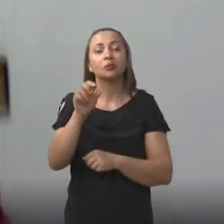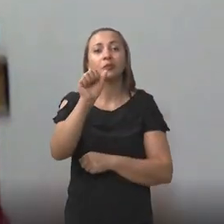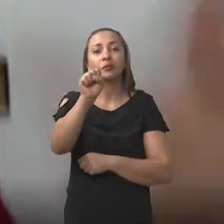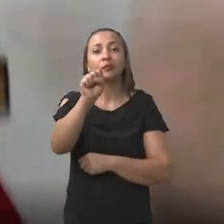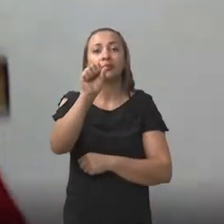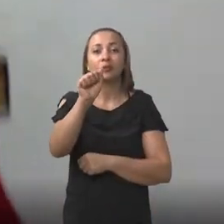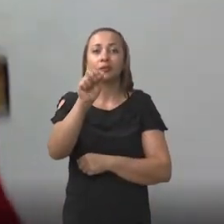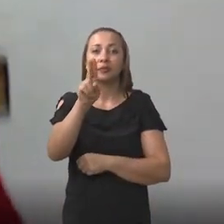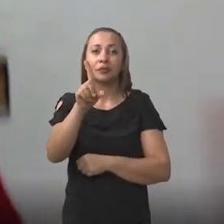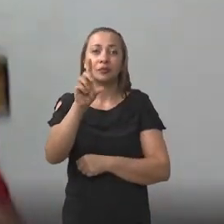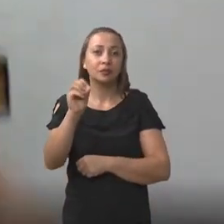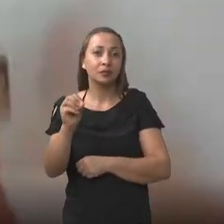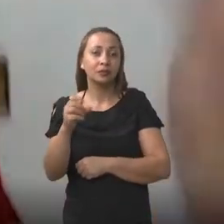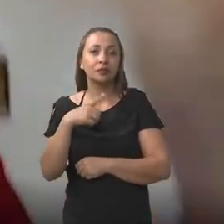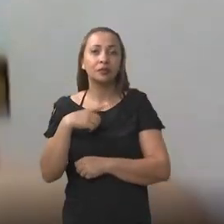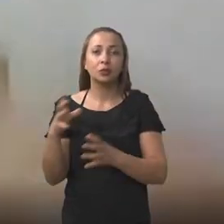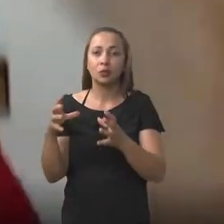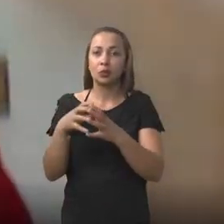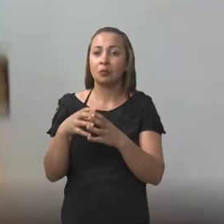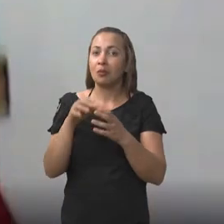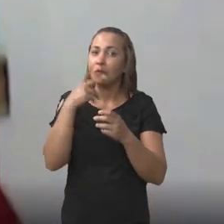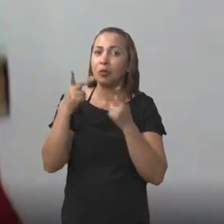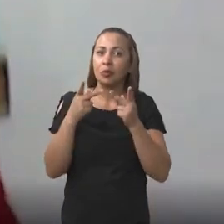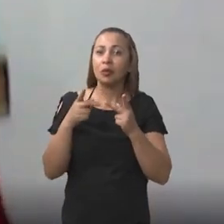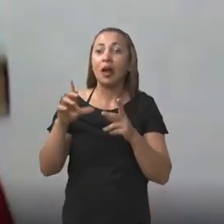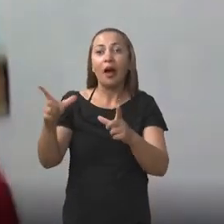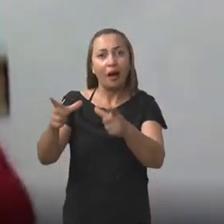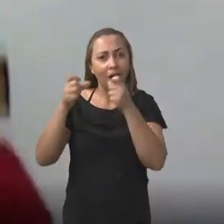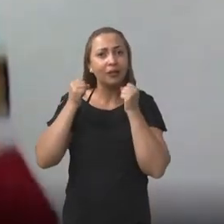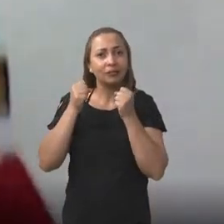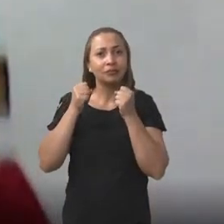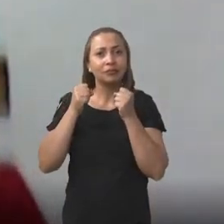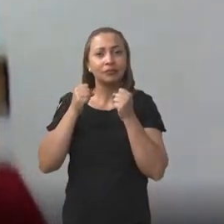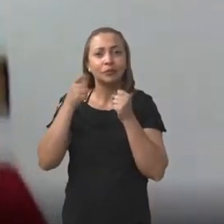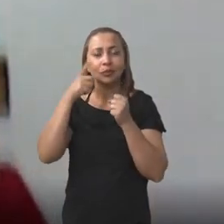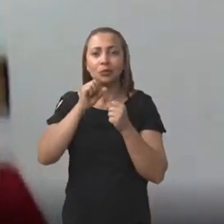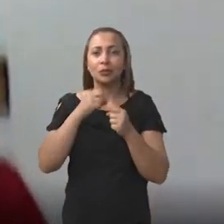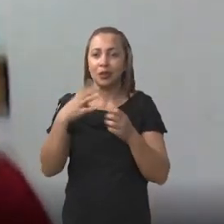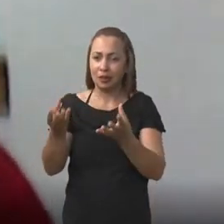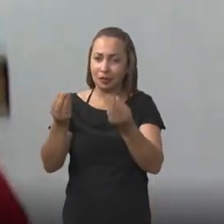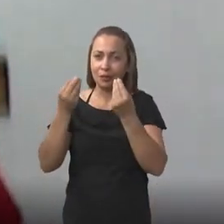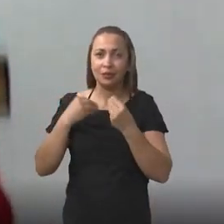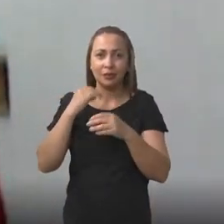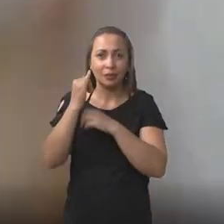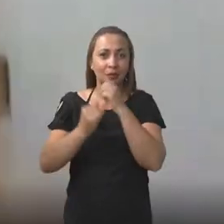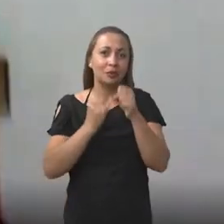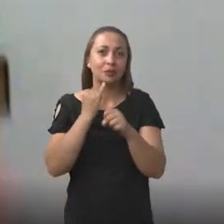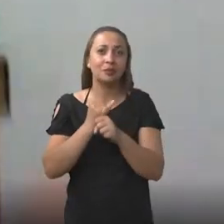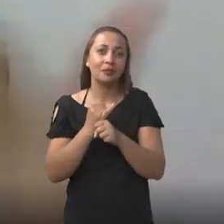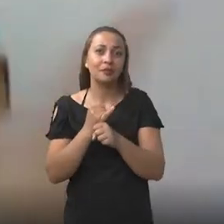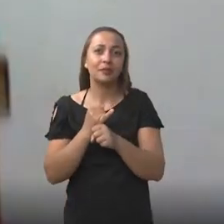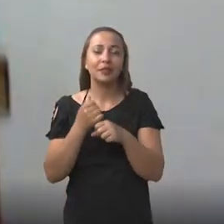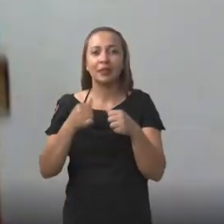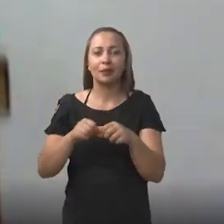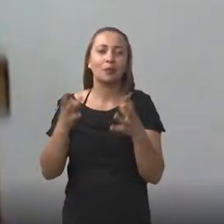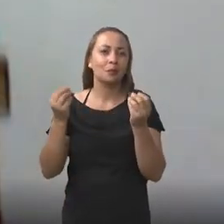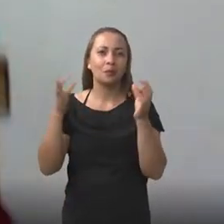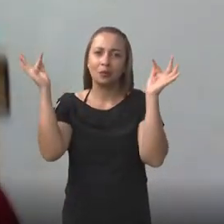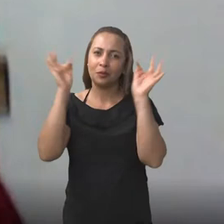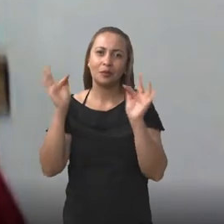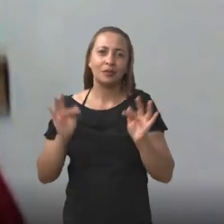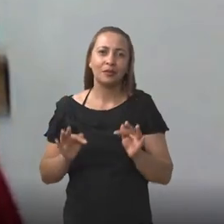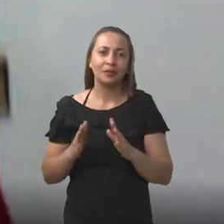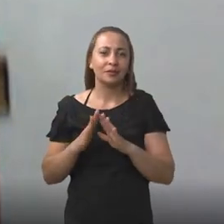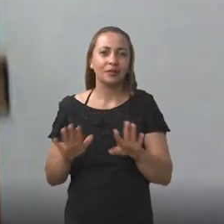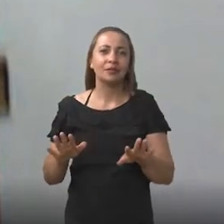aí o professor Saulo, que colocou no grupo lá que a gente tem. Aí, eu falei, ué, Aí, fui ver que tinha recebido um e-mail e tal.